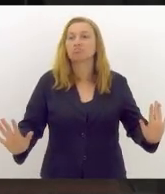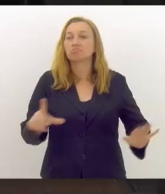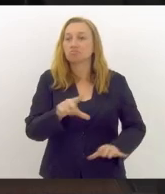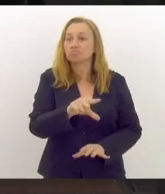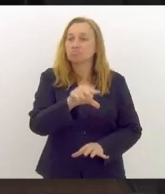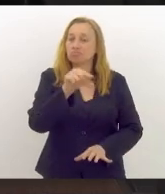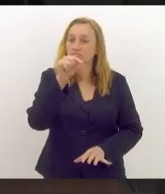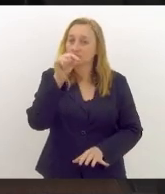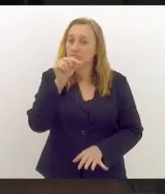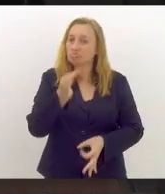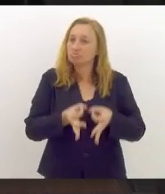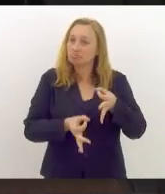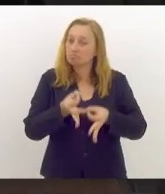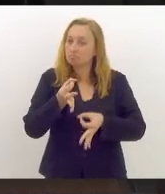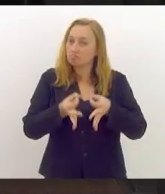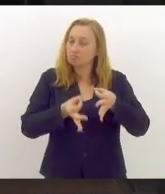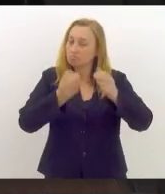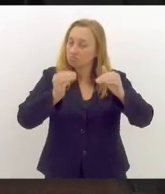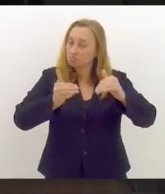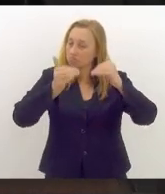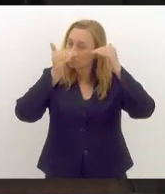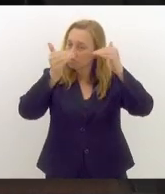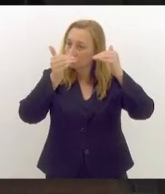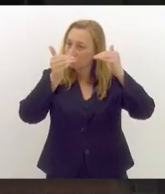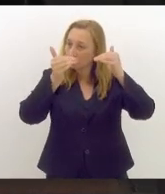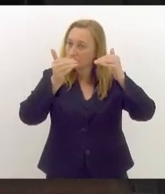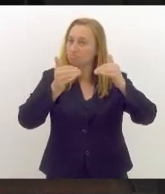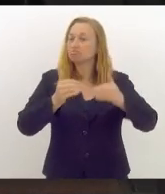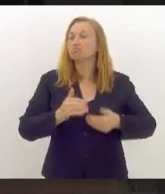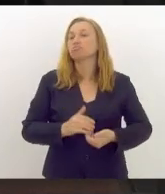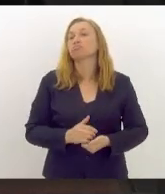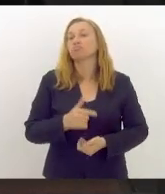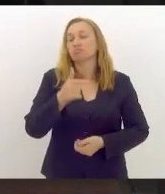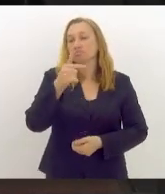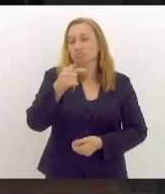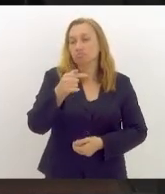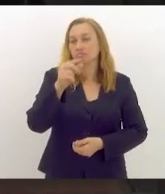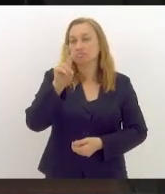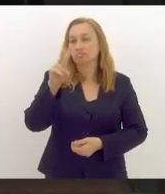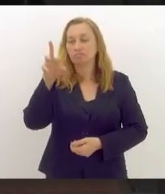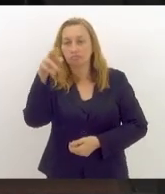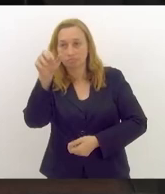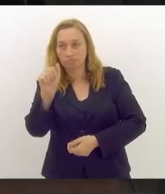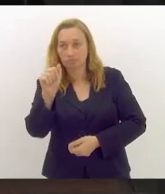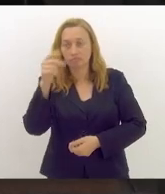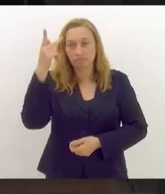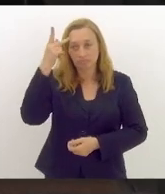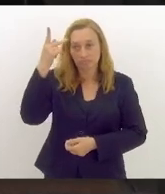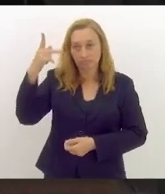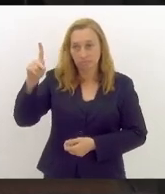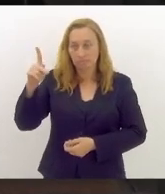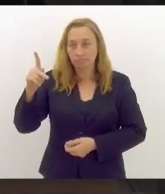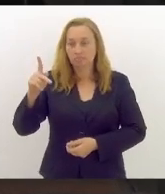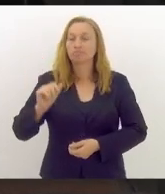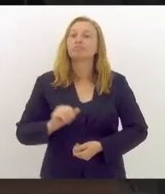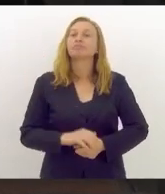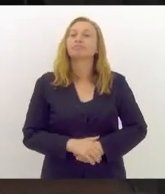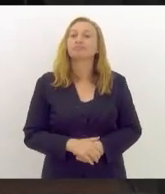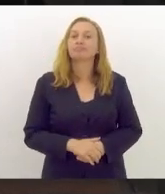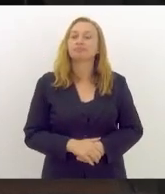de cortes judiciais mais elevadas que a sétima vara federal do Paraná, em parcial vara à época